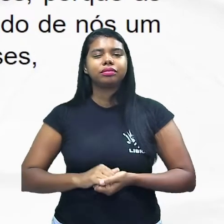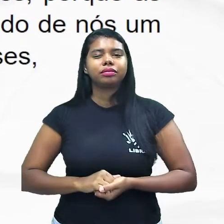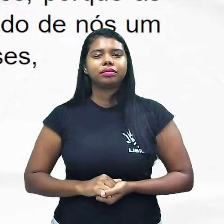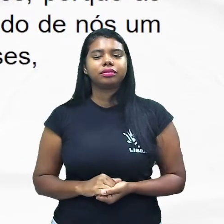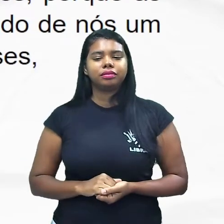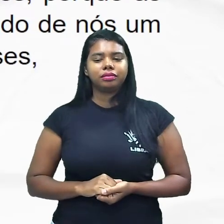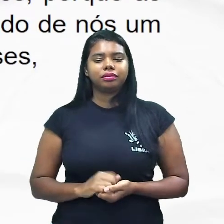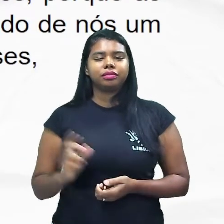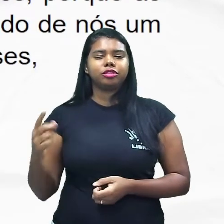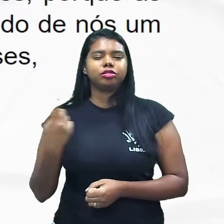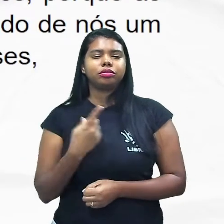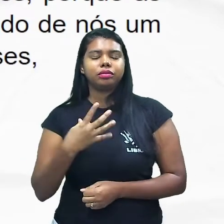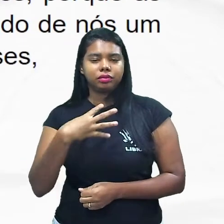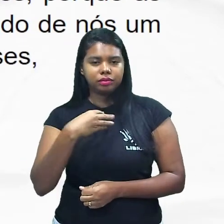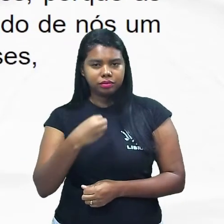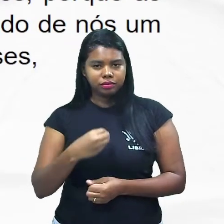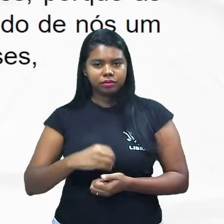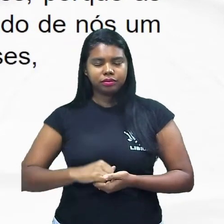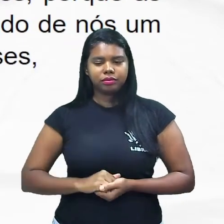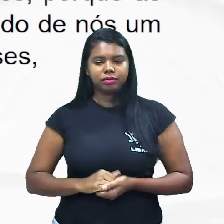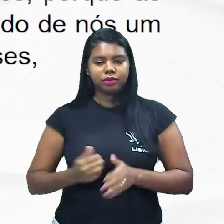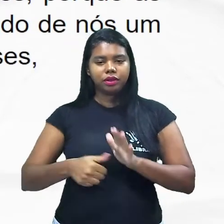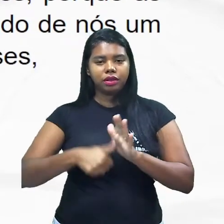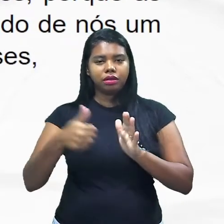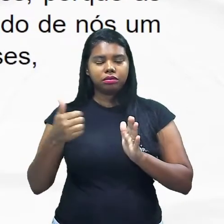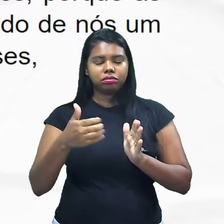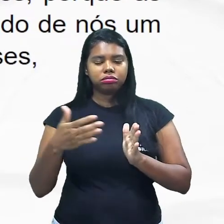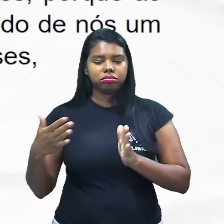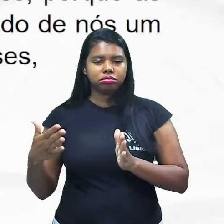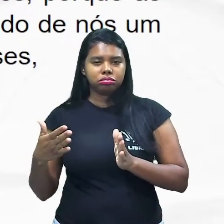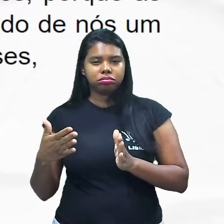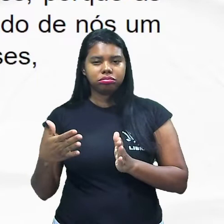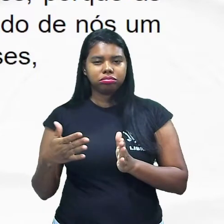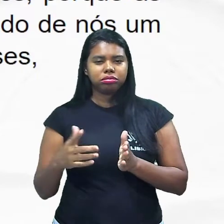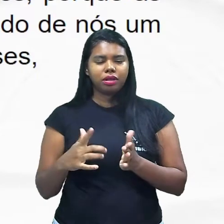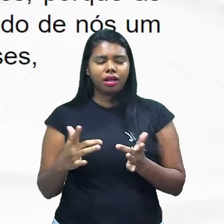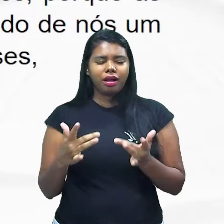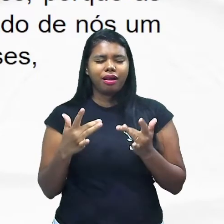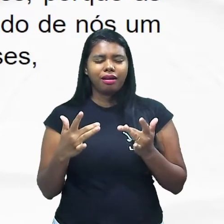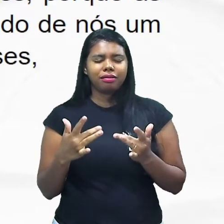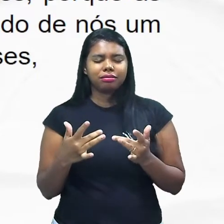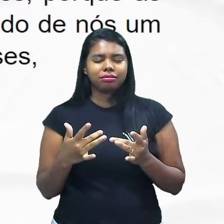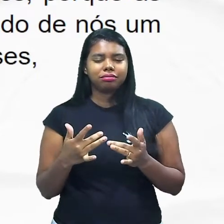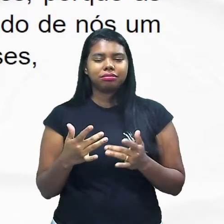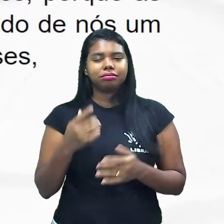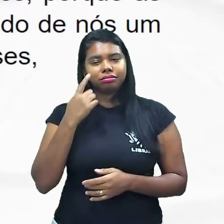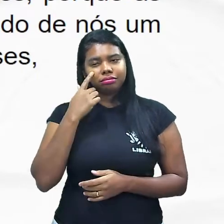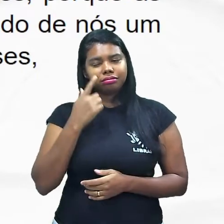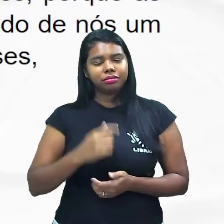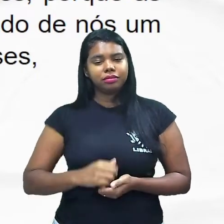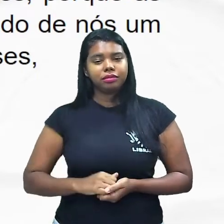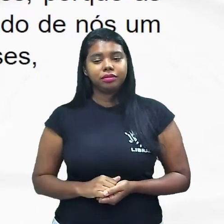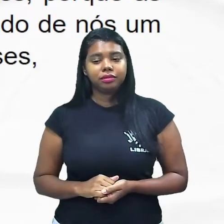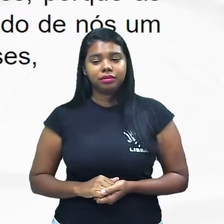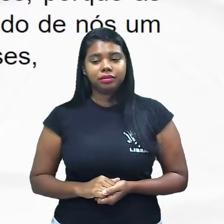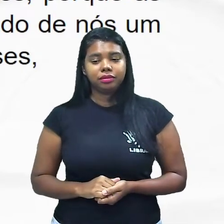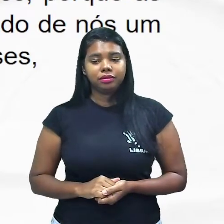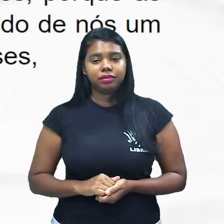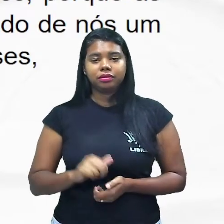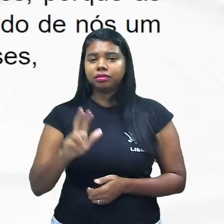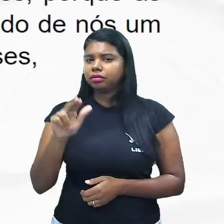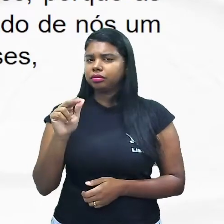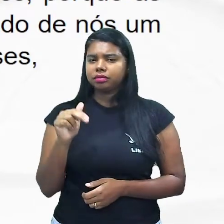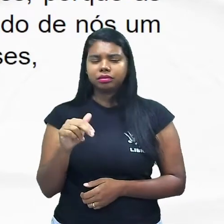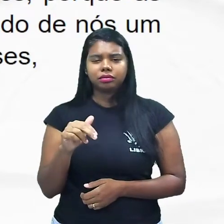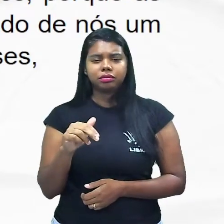os nossos filhos veja que o primeiro período ele é sempre marcante então sempre destaca esse primeiro período nunca houve